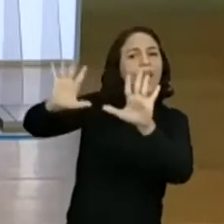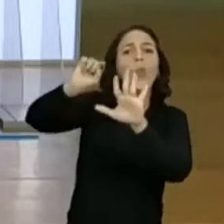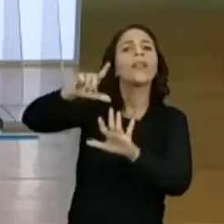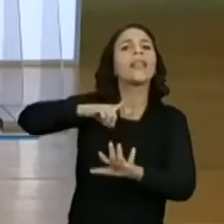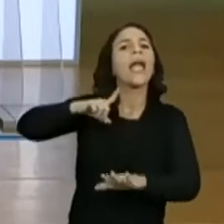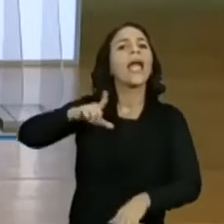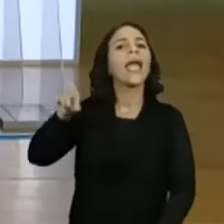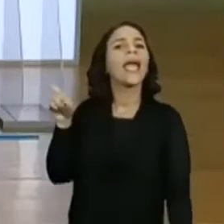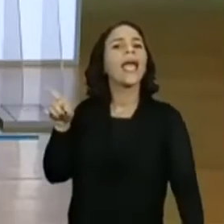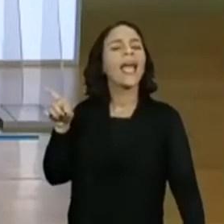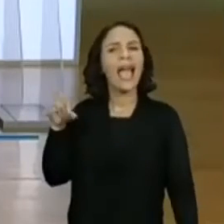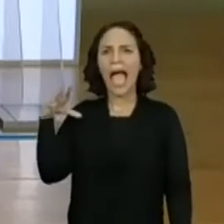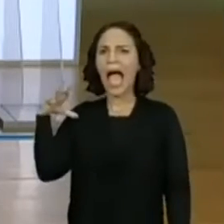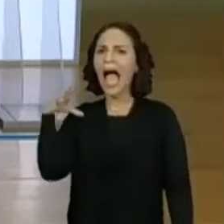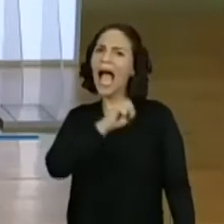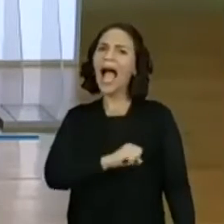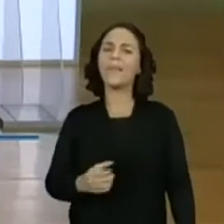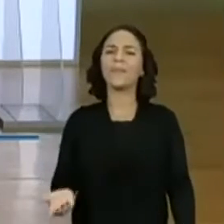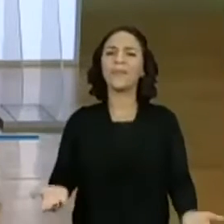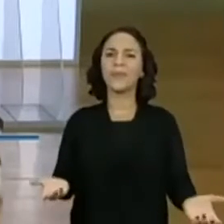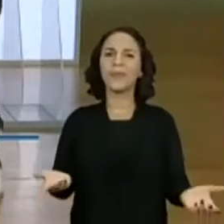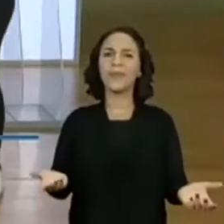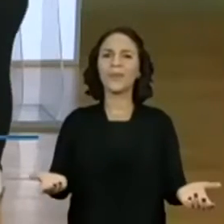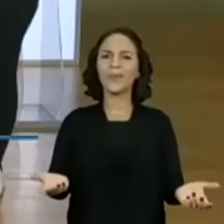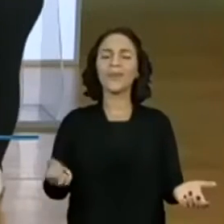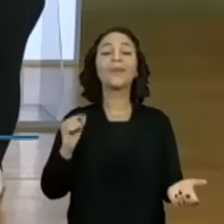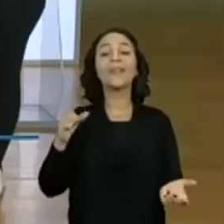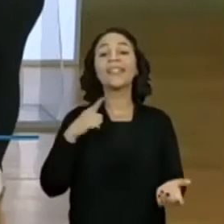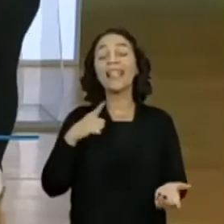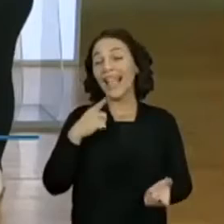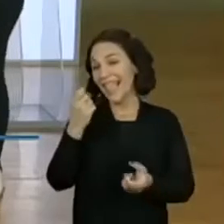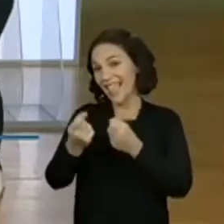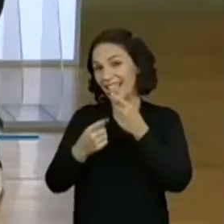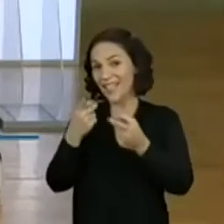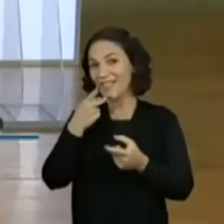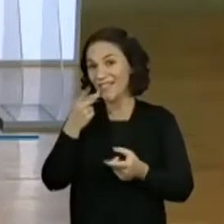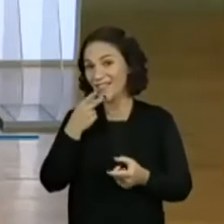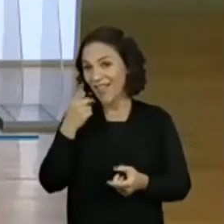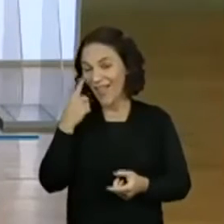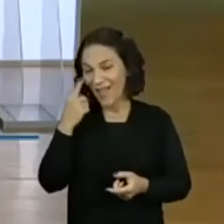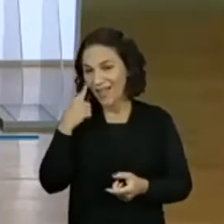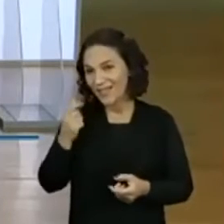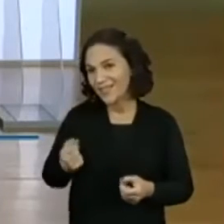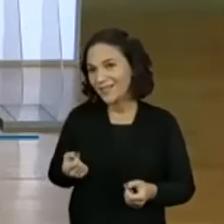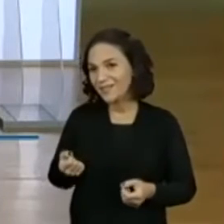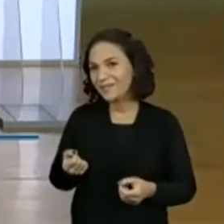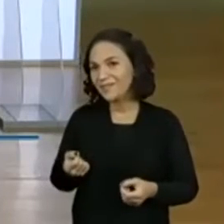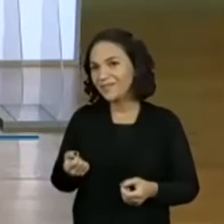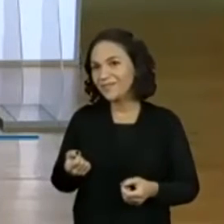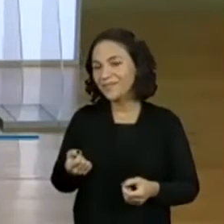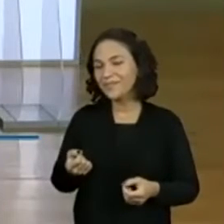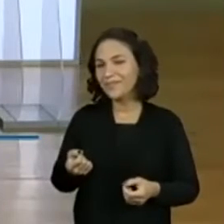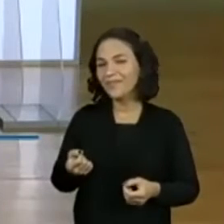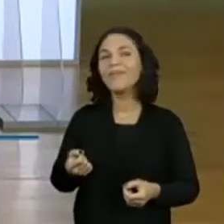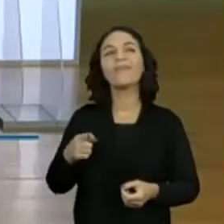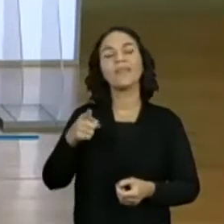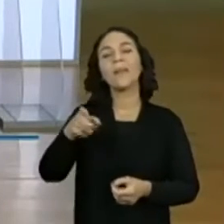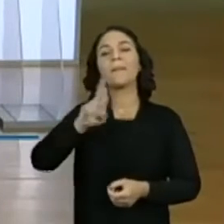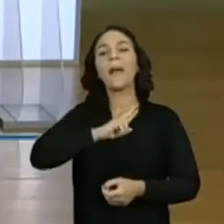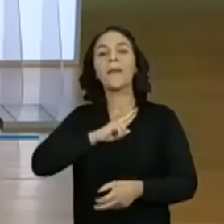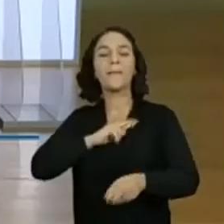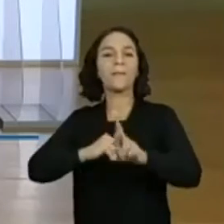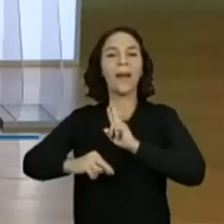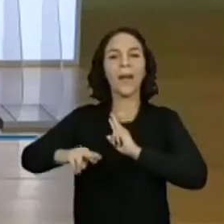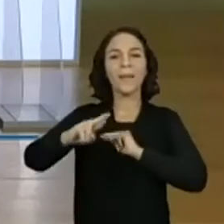nessa imagem? Foi tão rápido. Mas é que tem gente tão... Olha só o que eles já estão respondendo, professora. Já estão ali